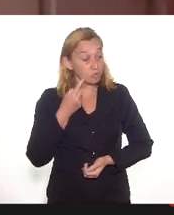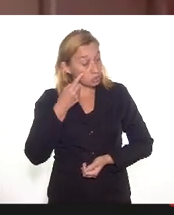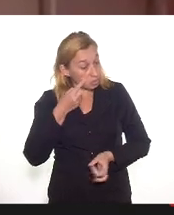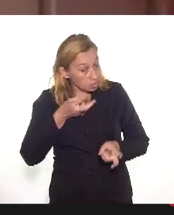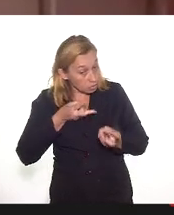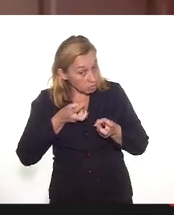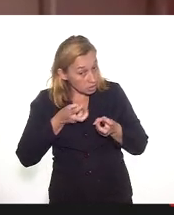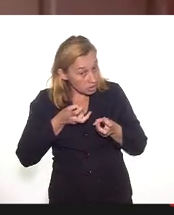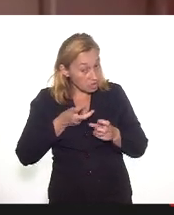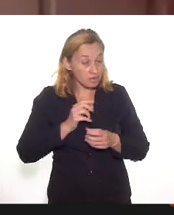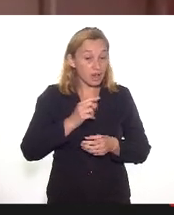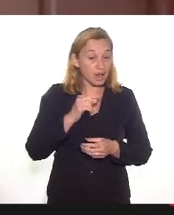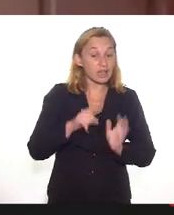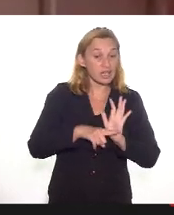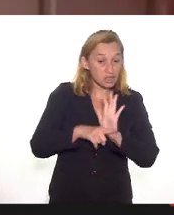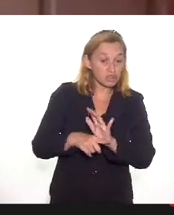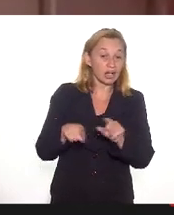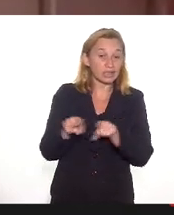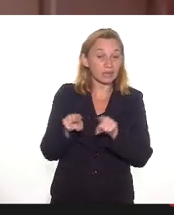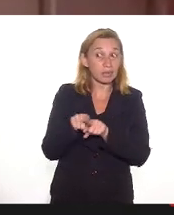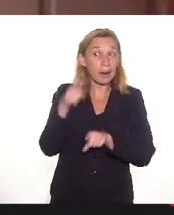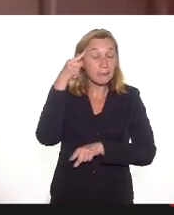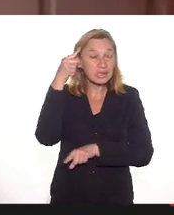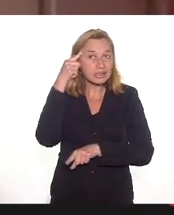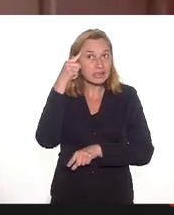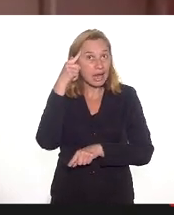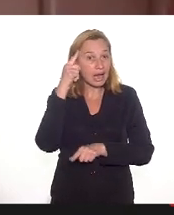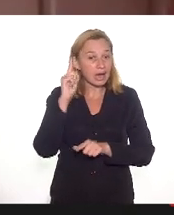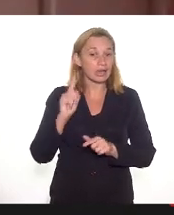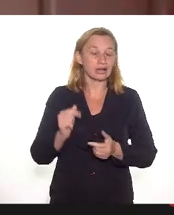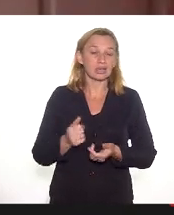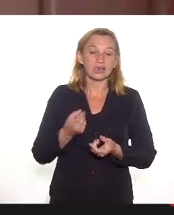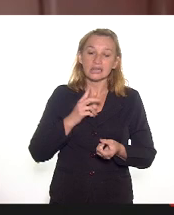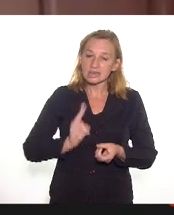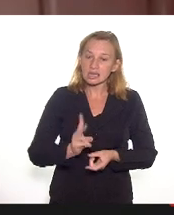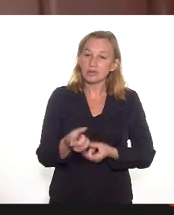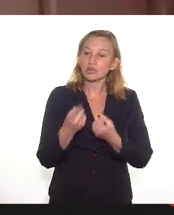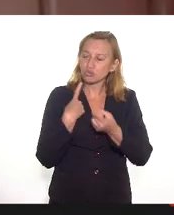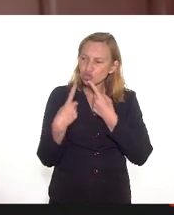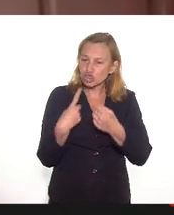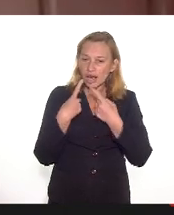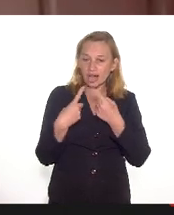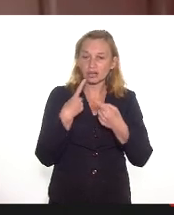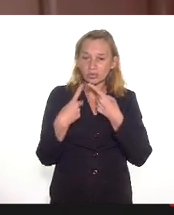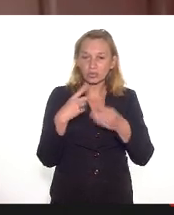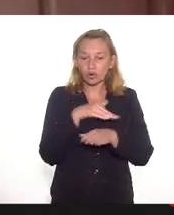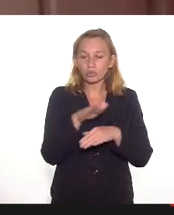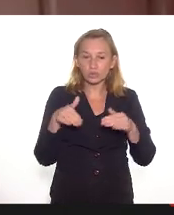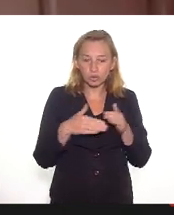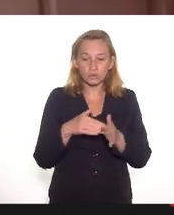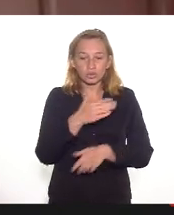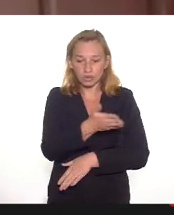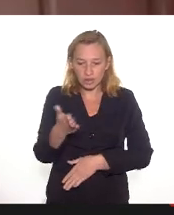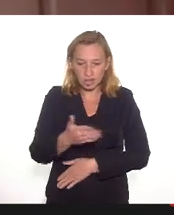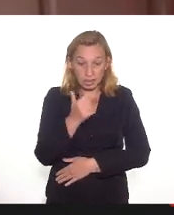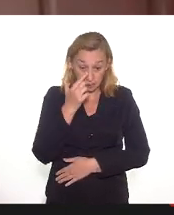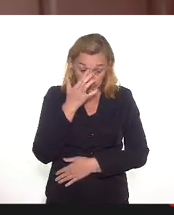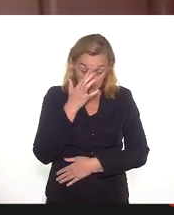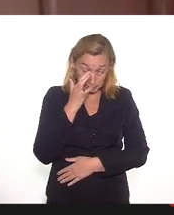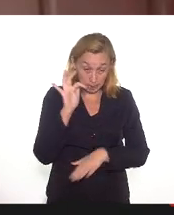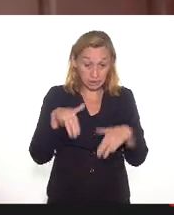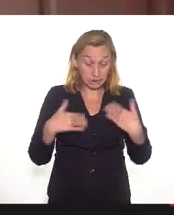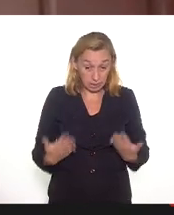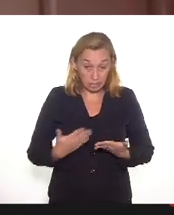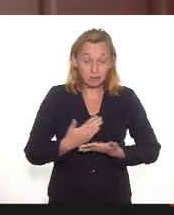ele para nos ajudar também a pensar ações e sempre em diálogo com todos e todas vocês, então,